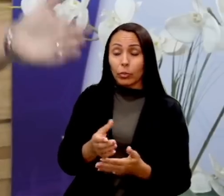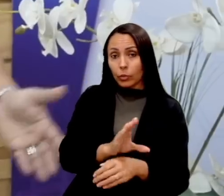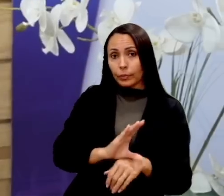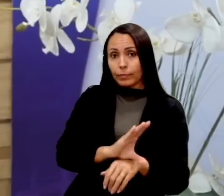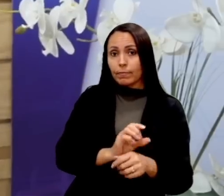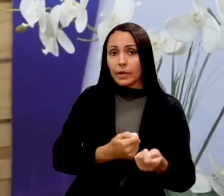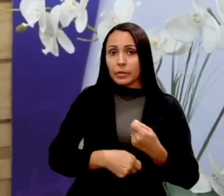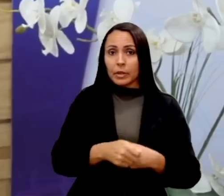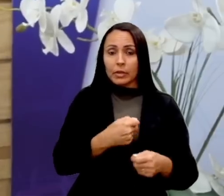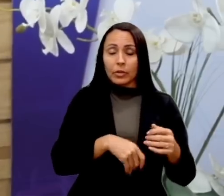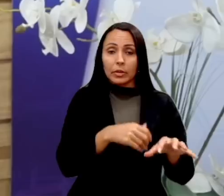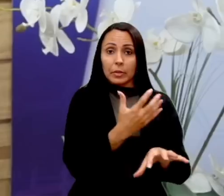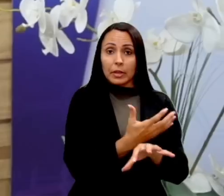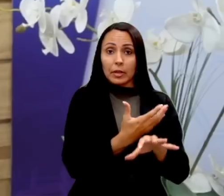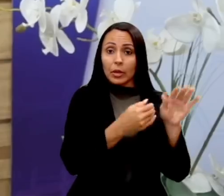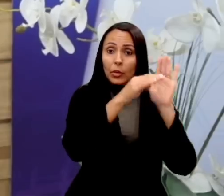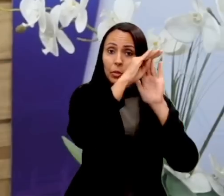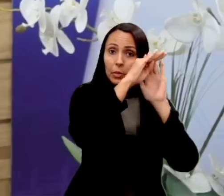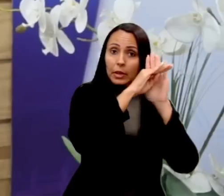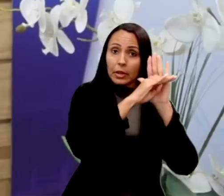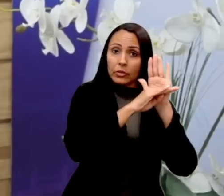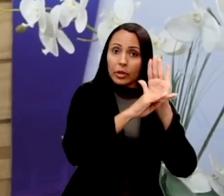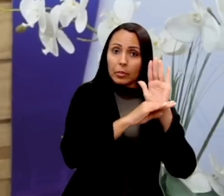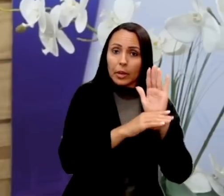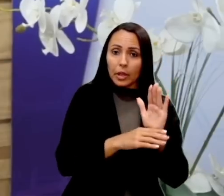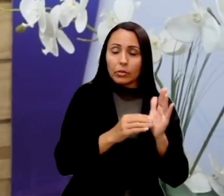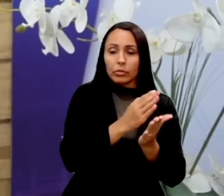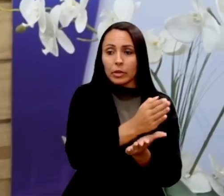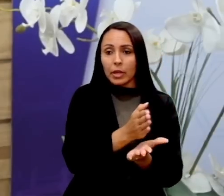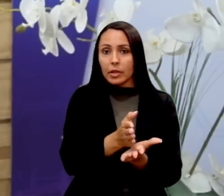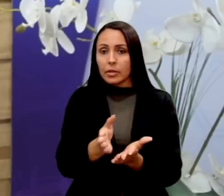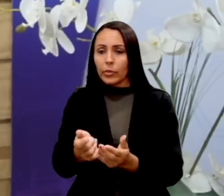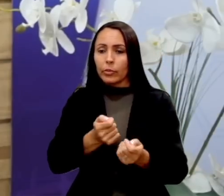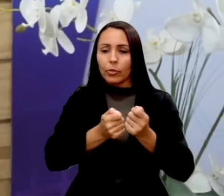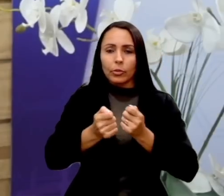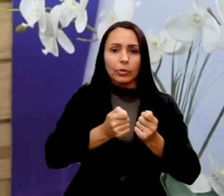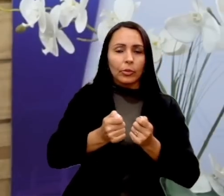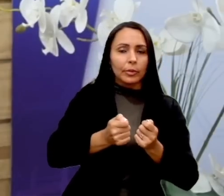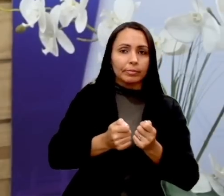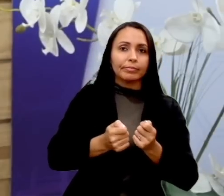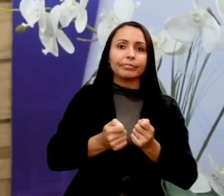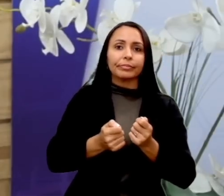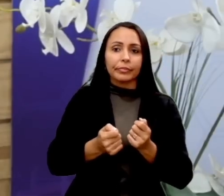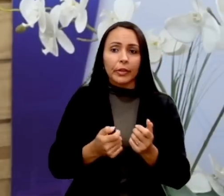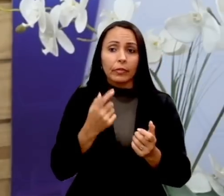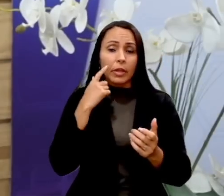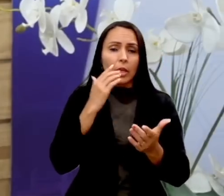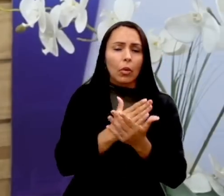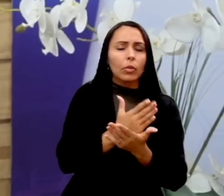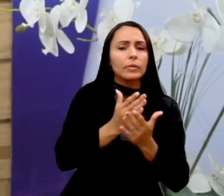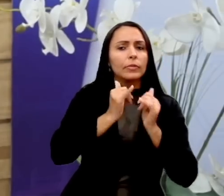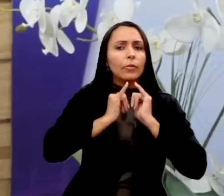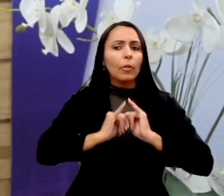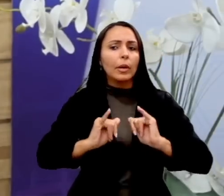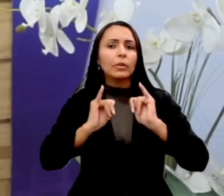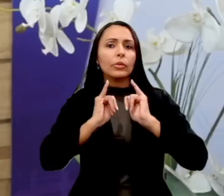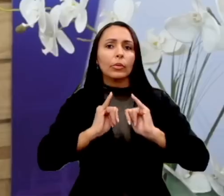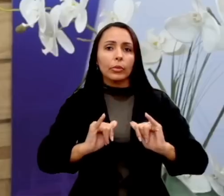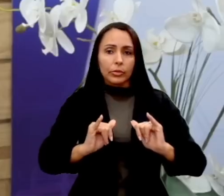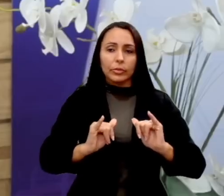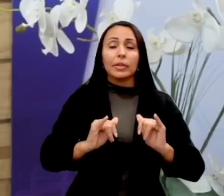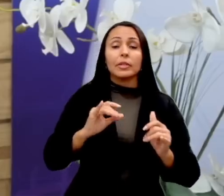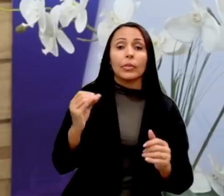sobretudo na disciplina de planejamento, direção, organização e controle, e aí trazer algumas informações que são